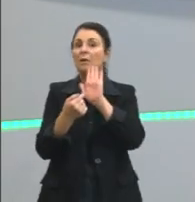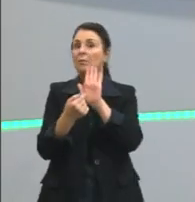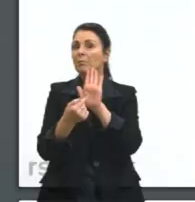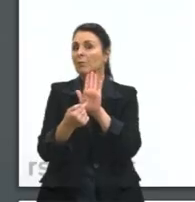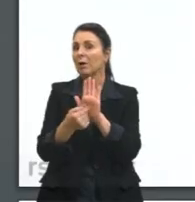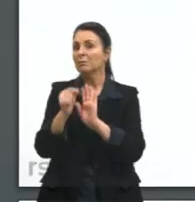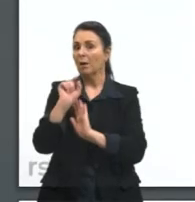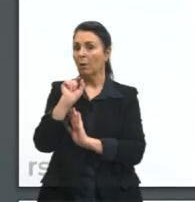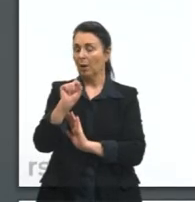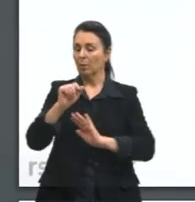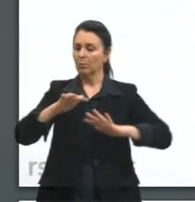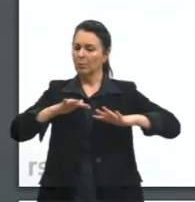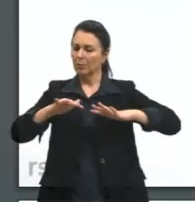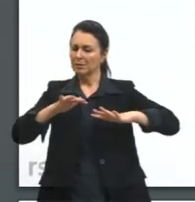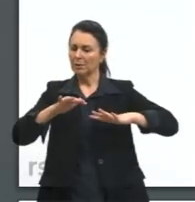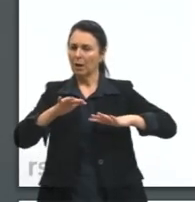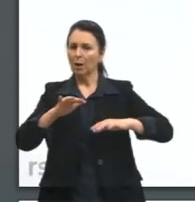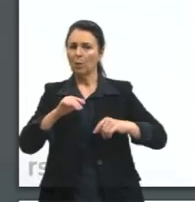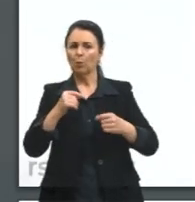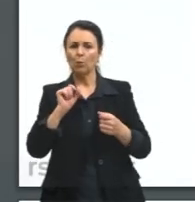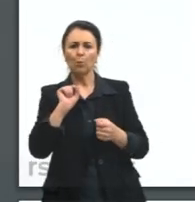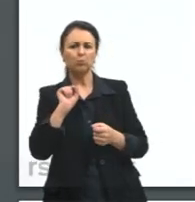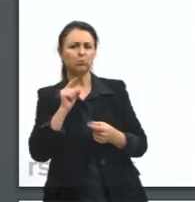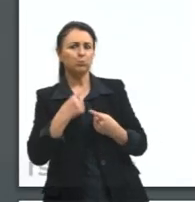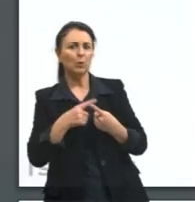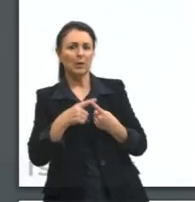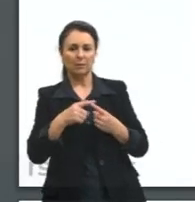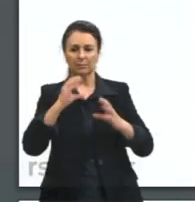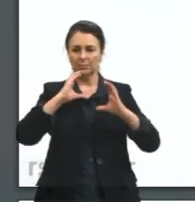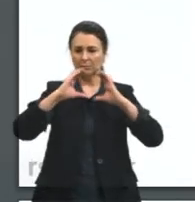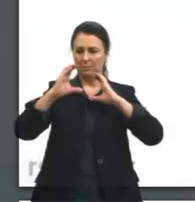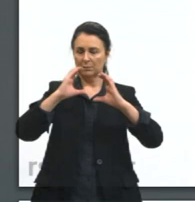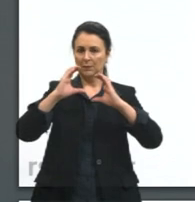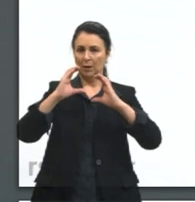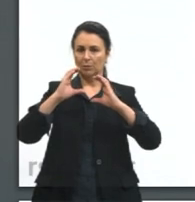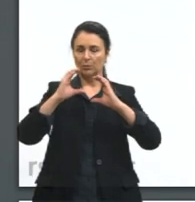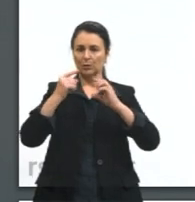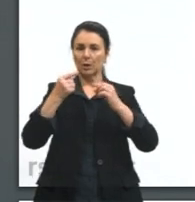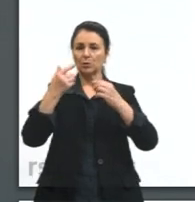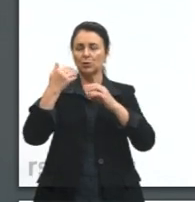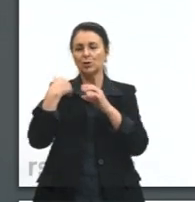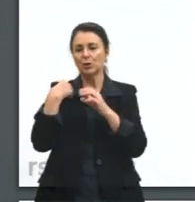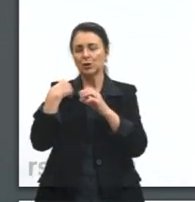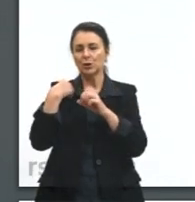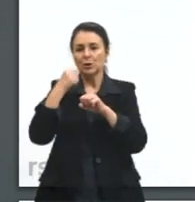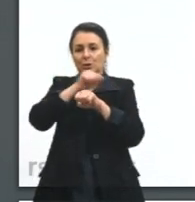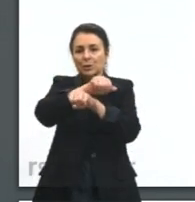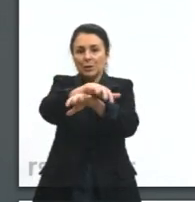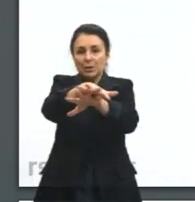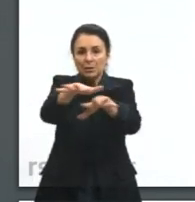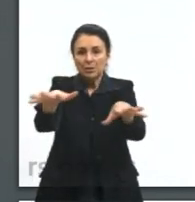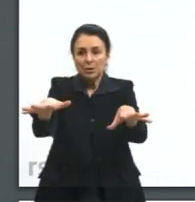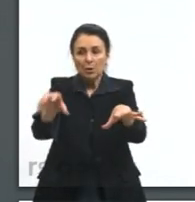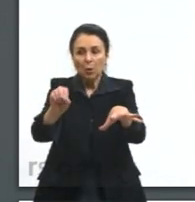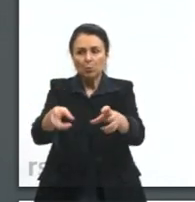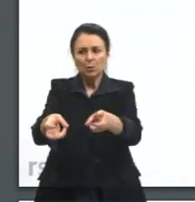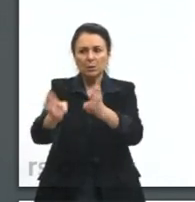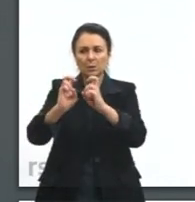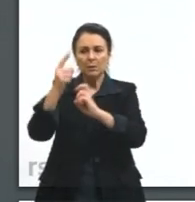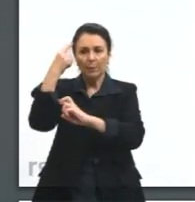uma ação ou efeito de comunicar, de transmitir ou de receber ideias, um